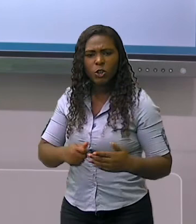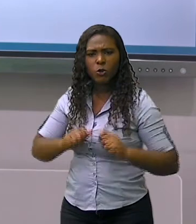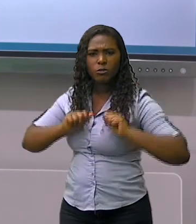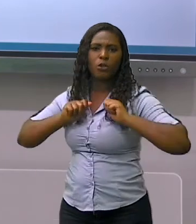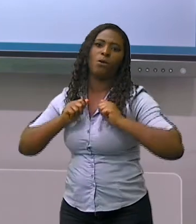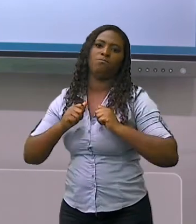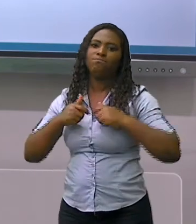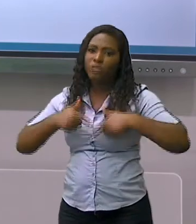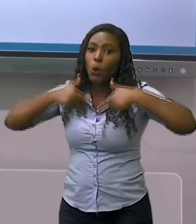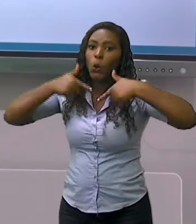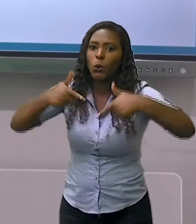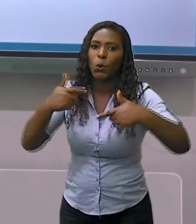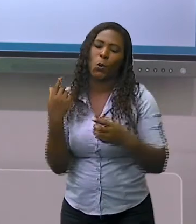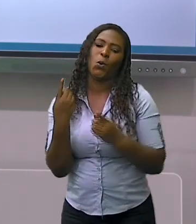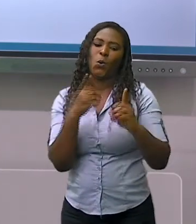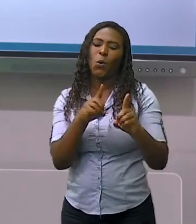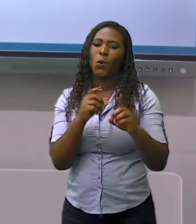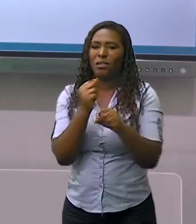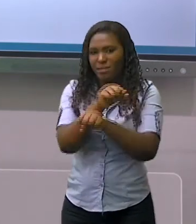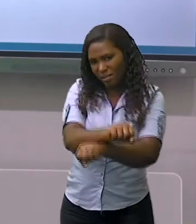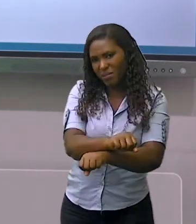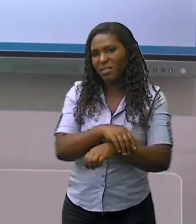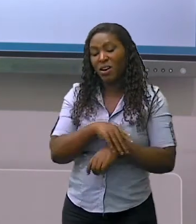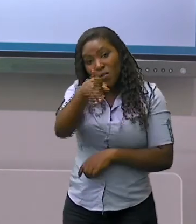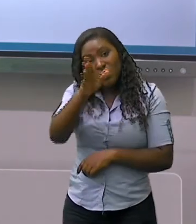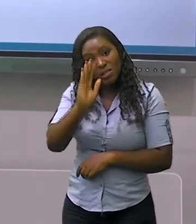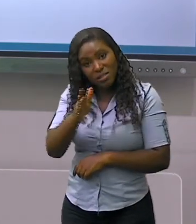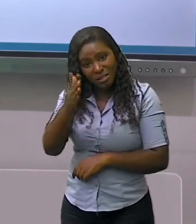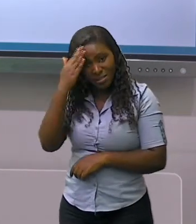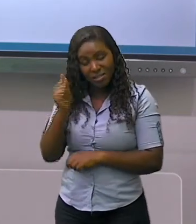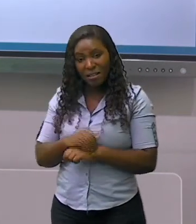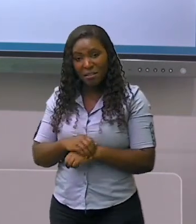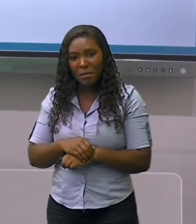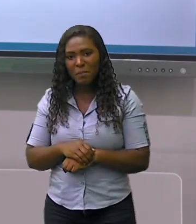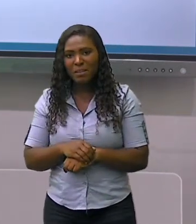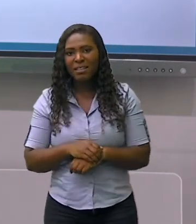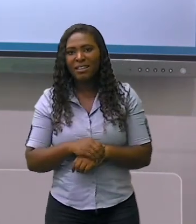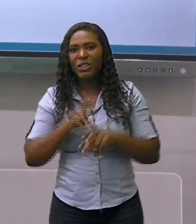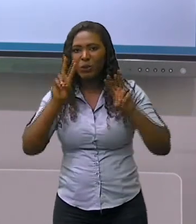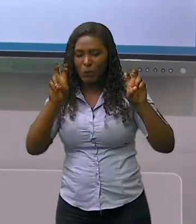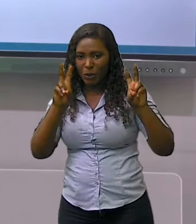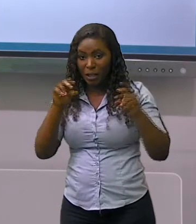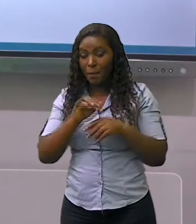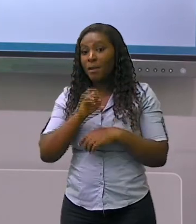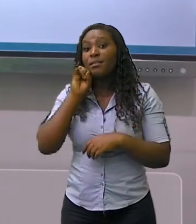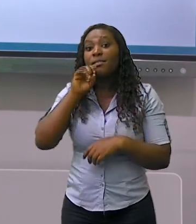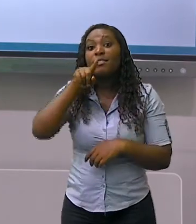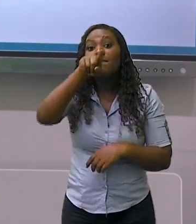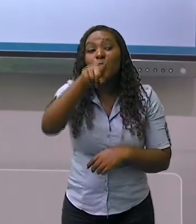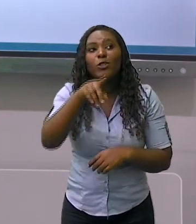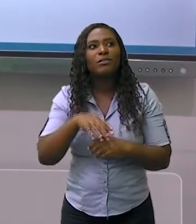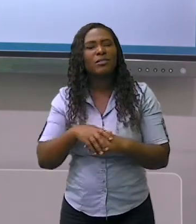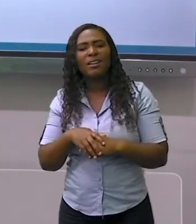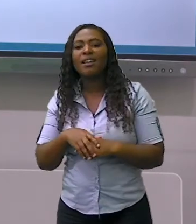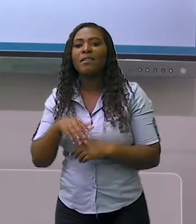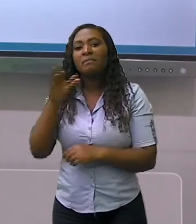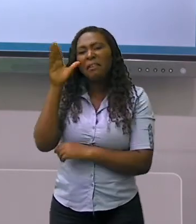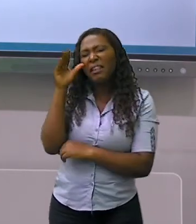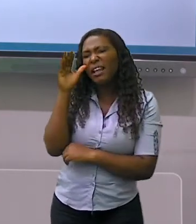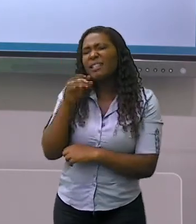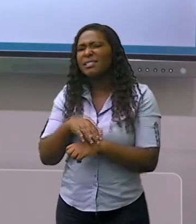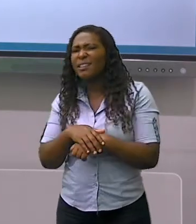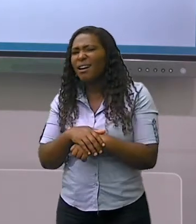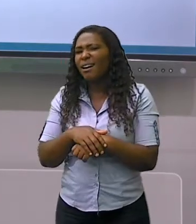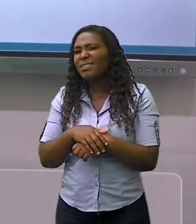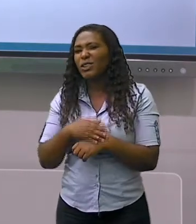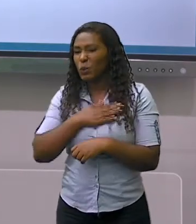do quilombo dos Palmares? Mas, caso tenha se interessado por este tema, eu sugiro que, depois desta aula,